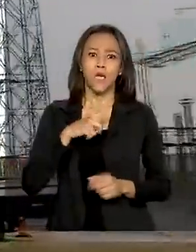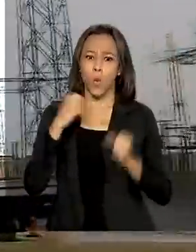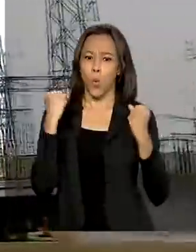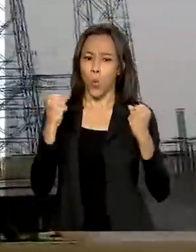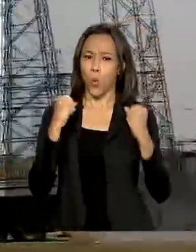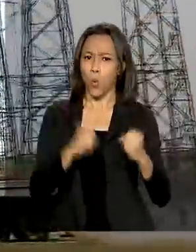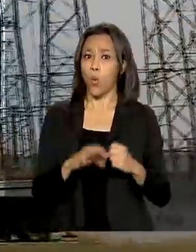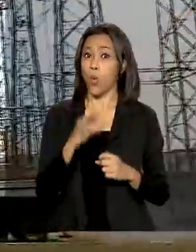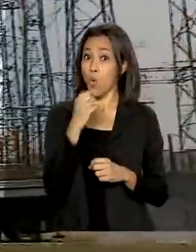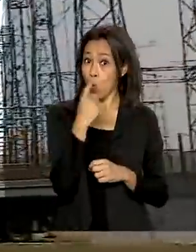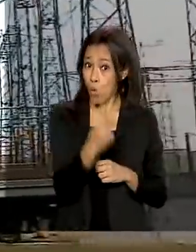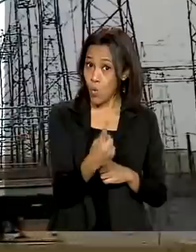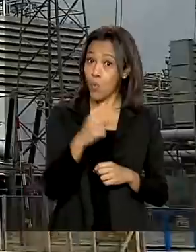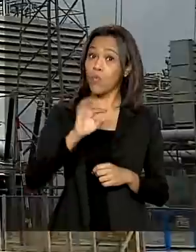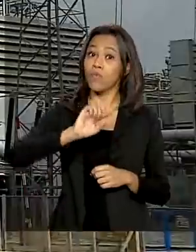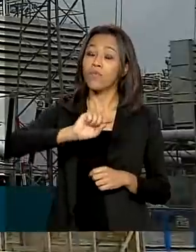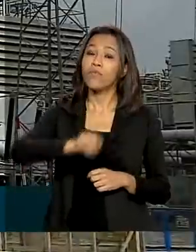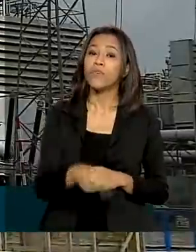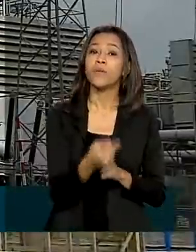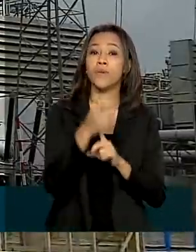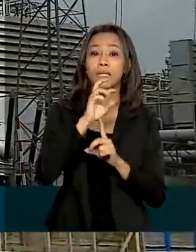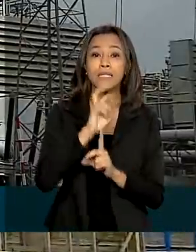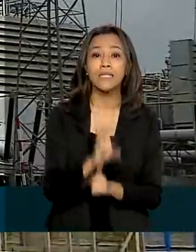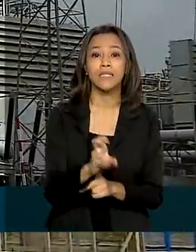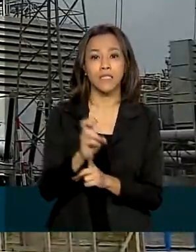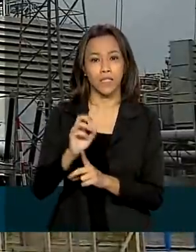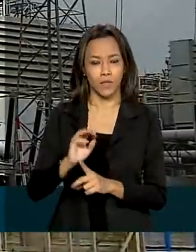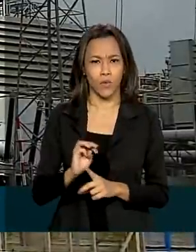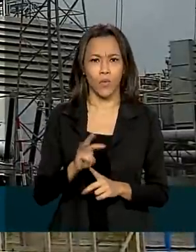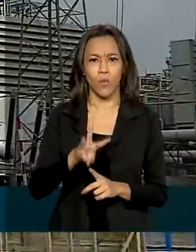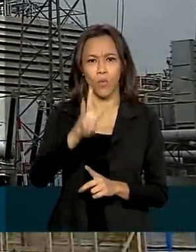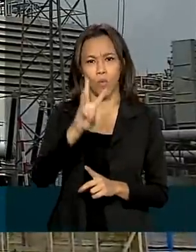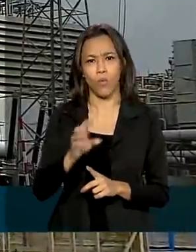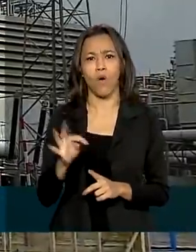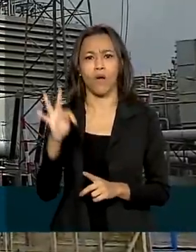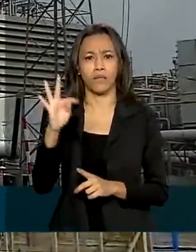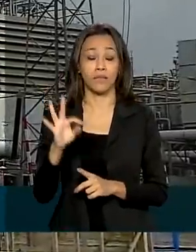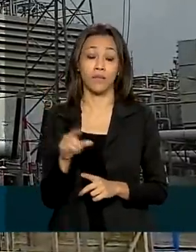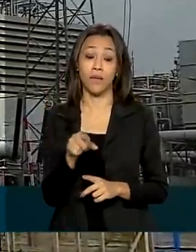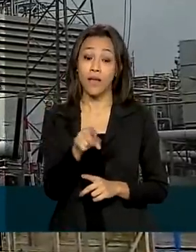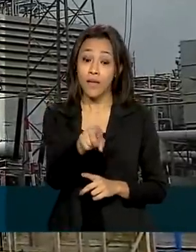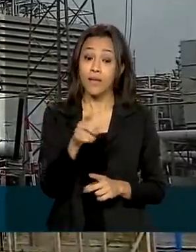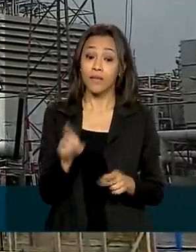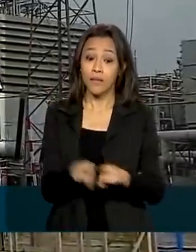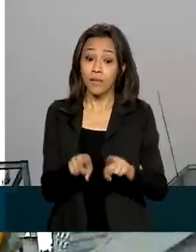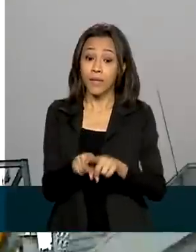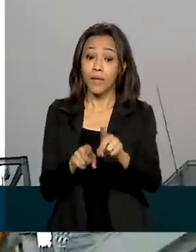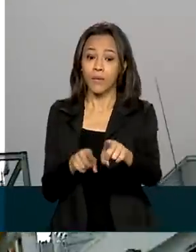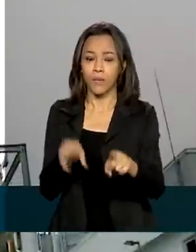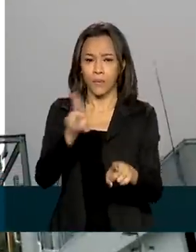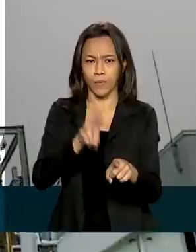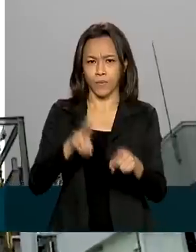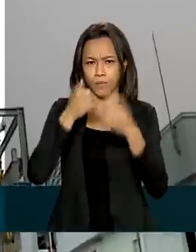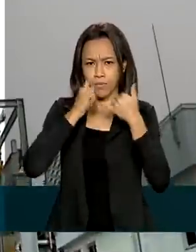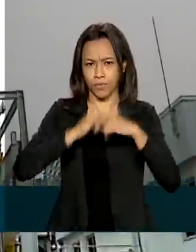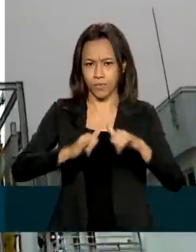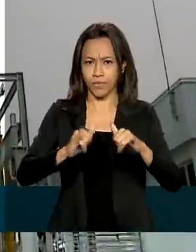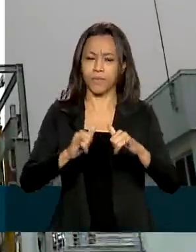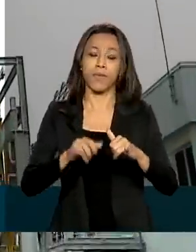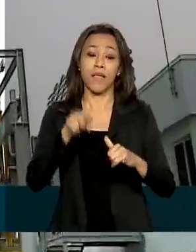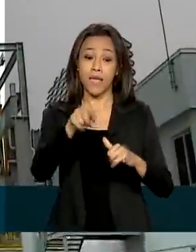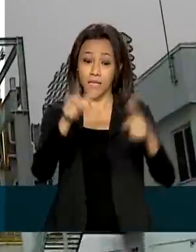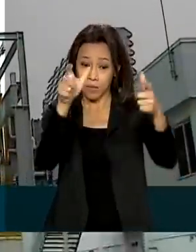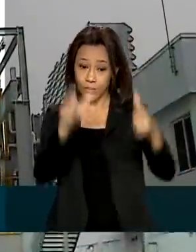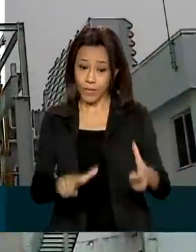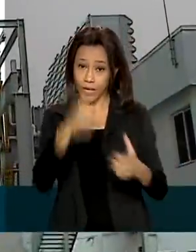de 1,5 gigawatts e consumo de 6 milhões de metros cúbicos dia de gás natural, a usina Porto de